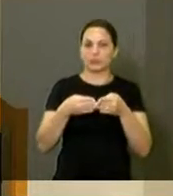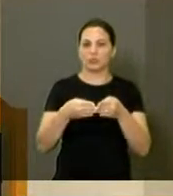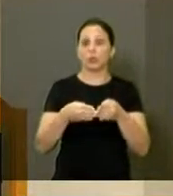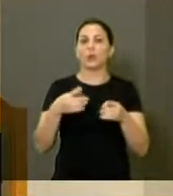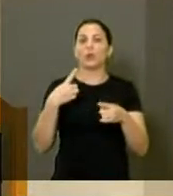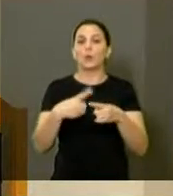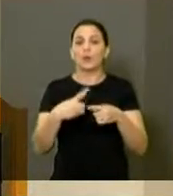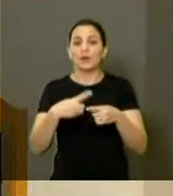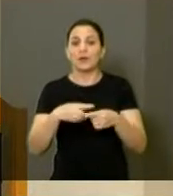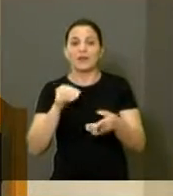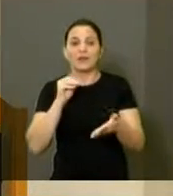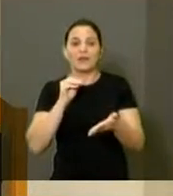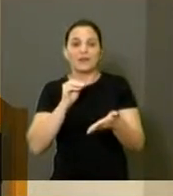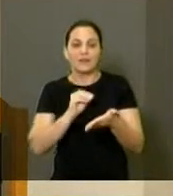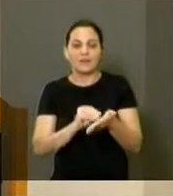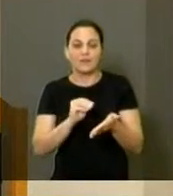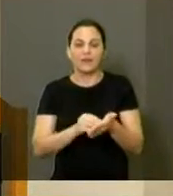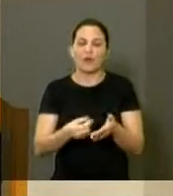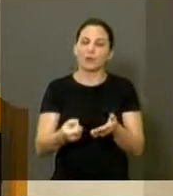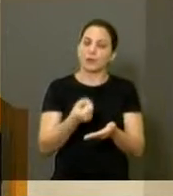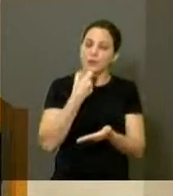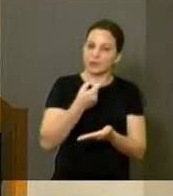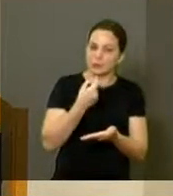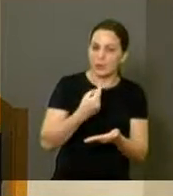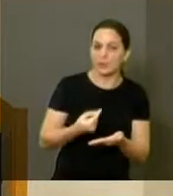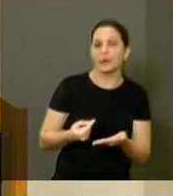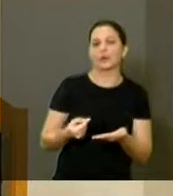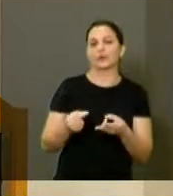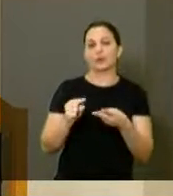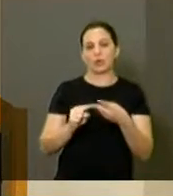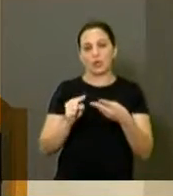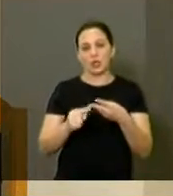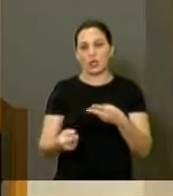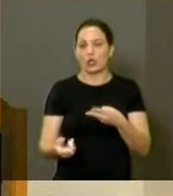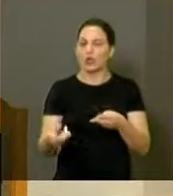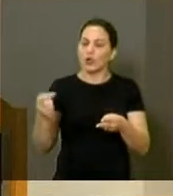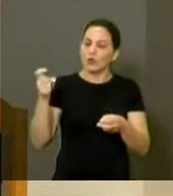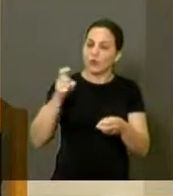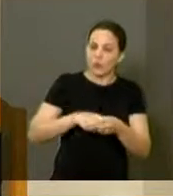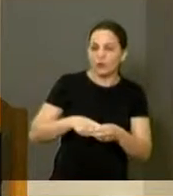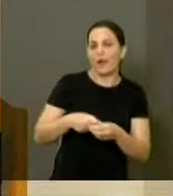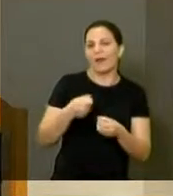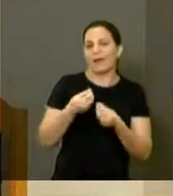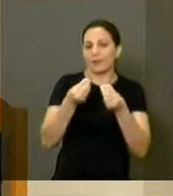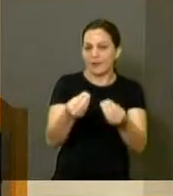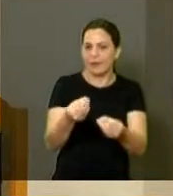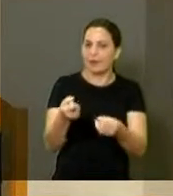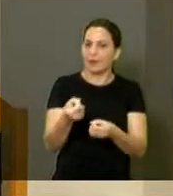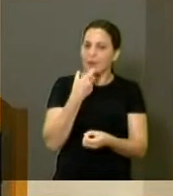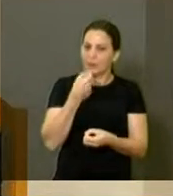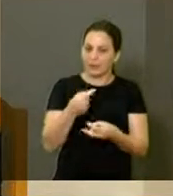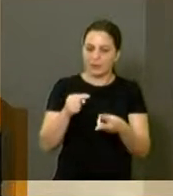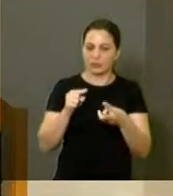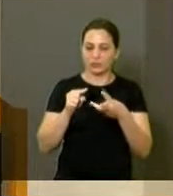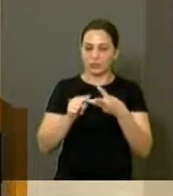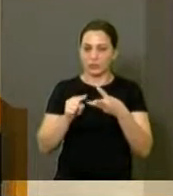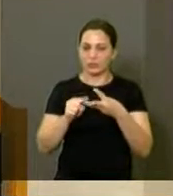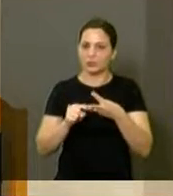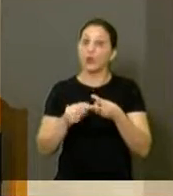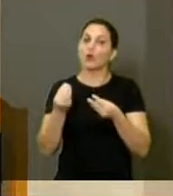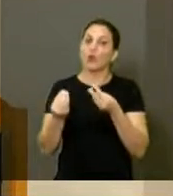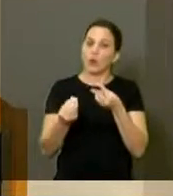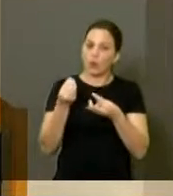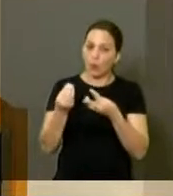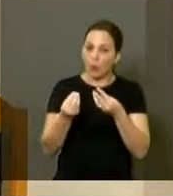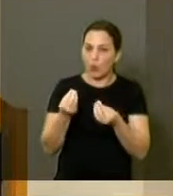motivo da falta de medicamento, quando vai voltar esse fornecimento e o que está sendo feito para que isso não ocorra mais. Eu estou falando